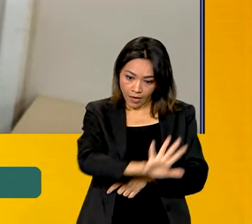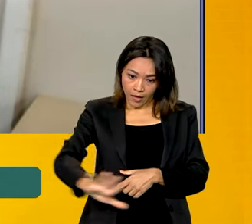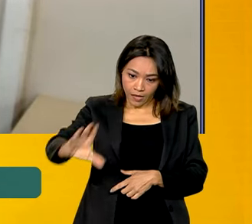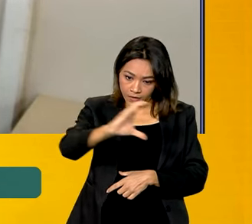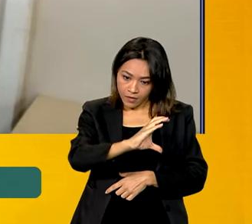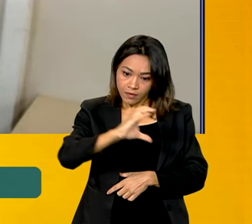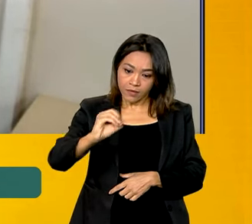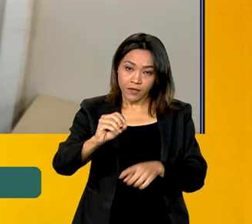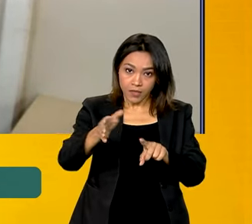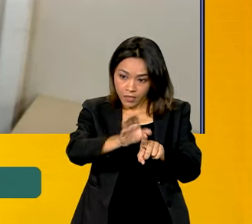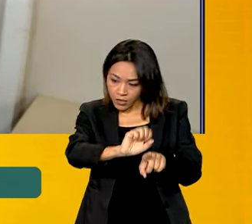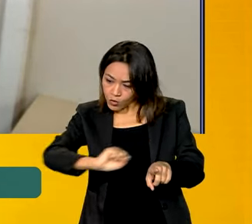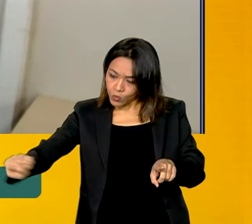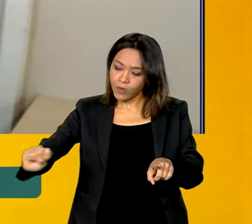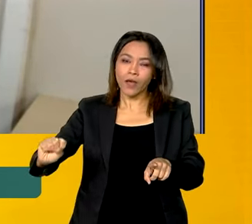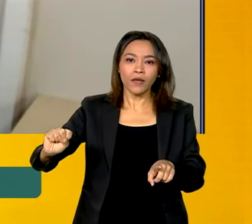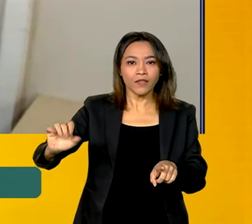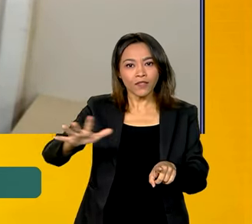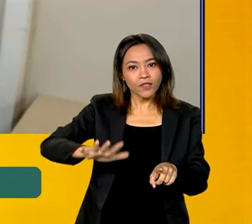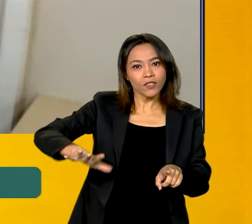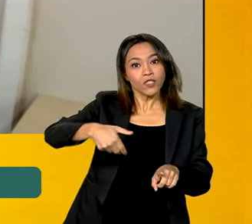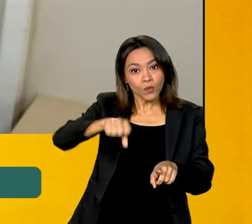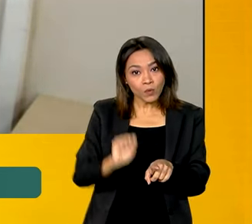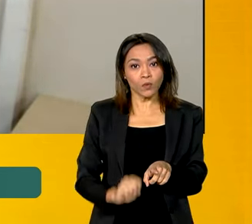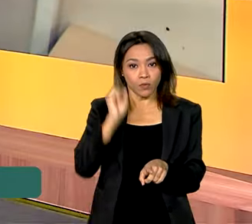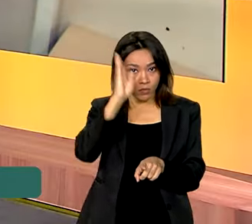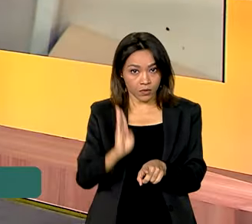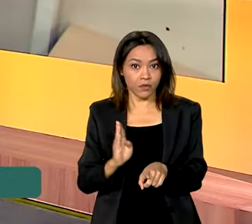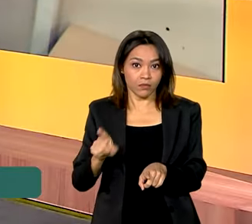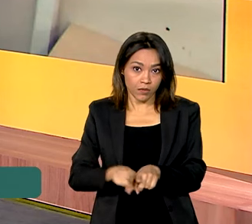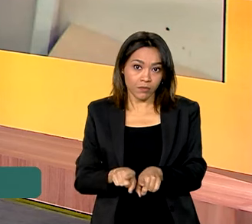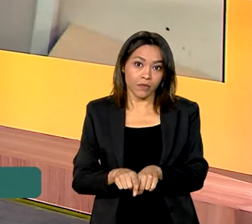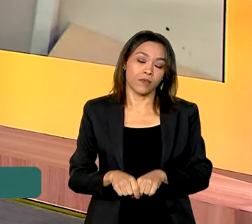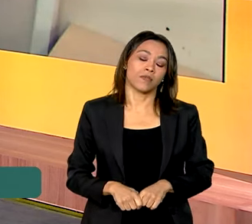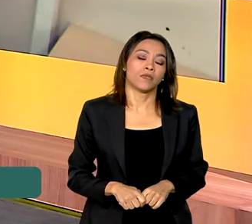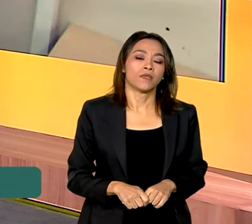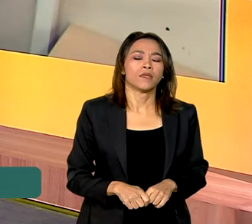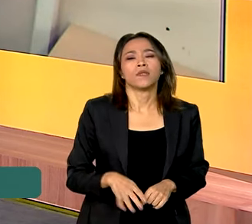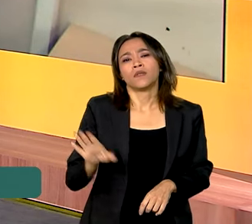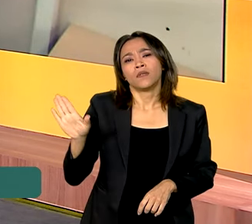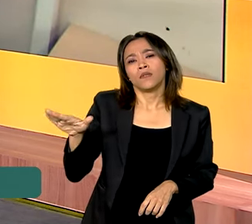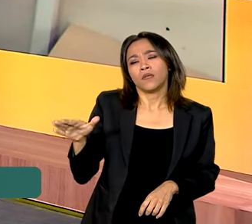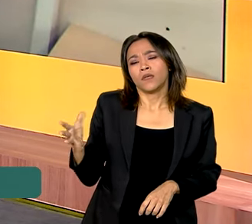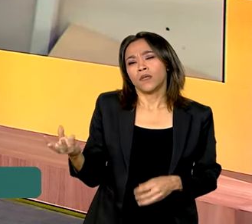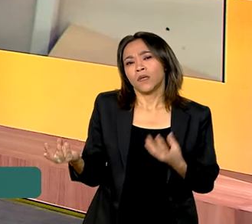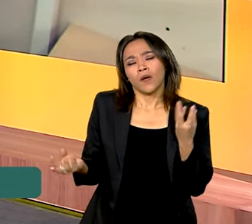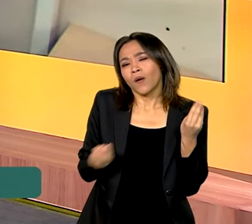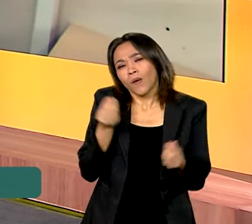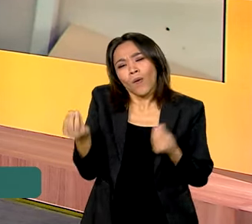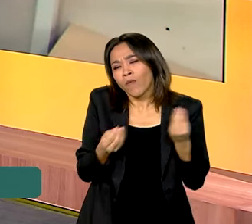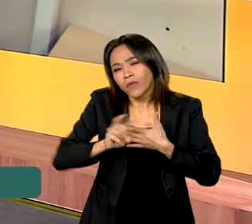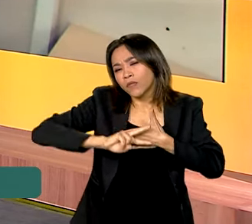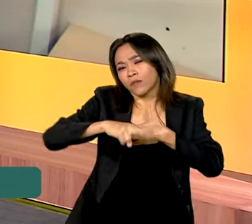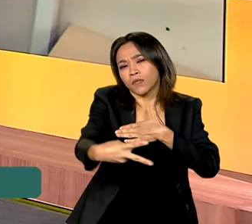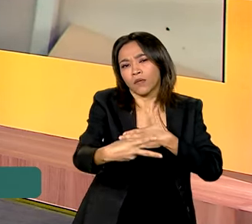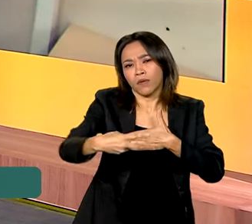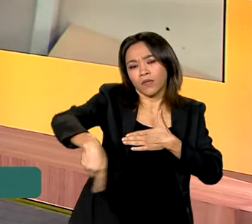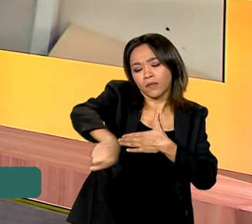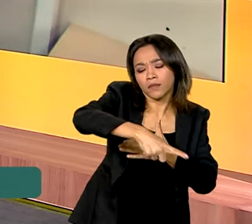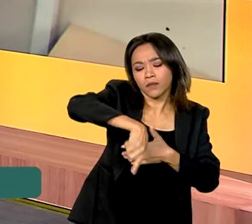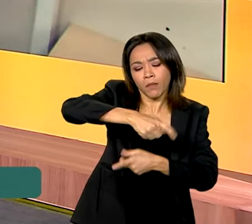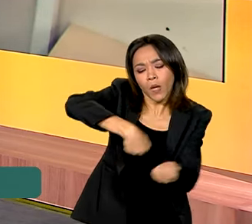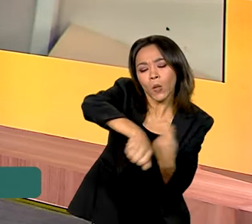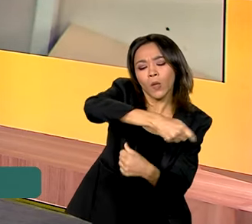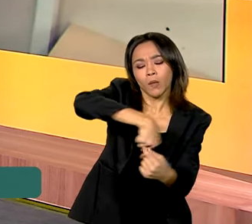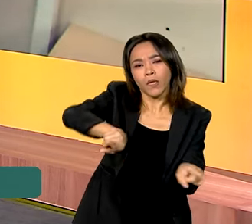sudeste, que é a principal região produtora e no sul do país. Certo. E o que esses benefícios vão trazer para a economia, para o Brasil,